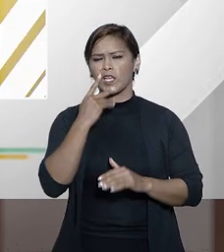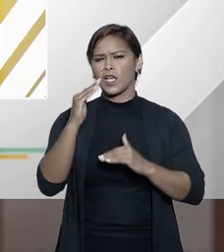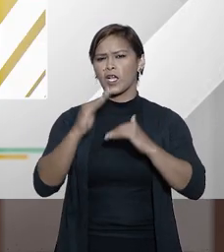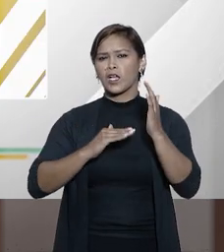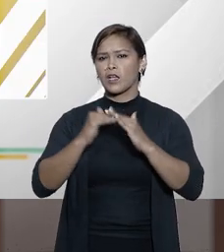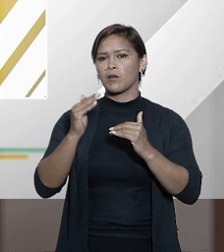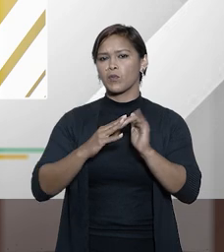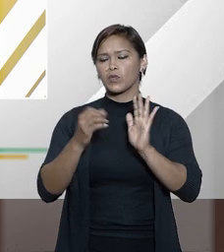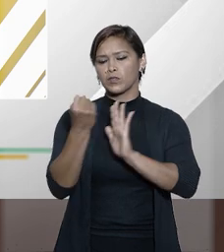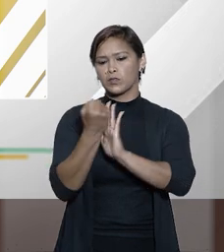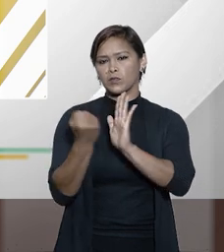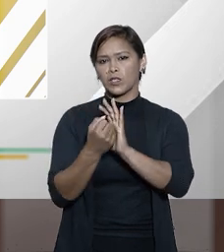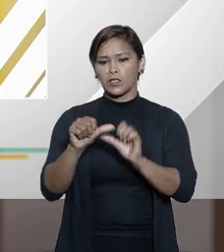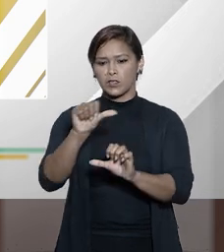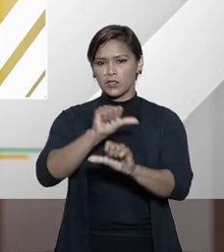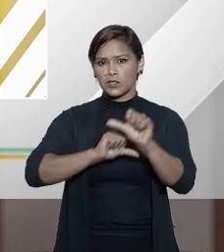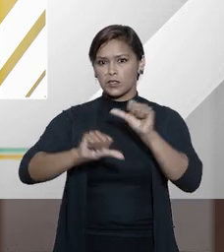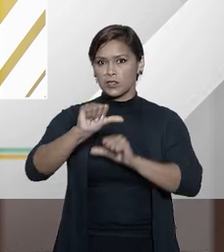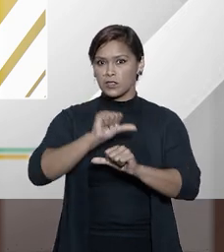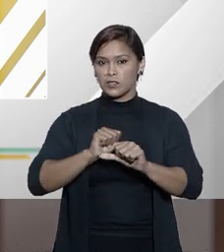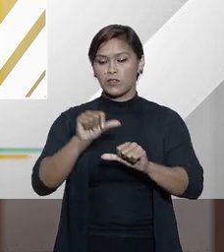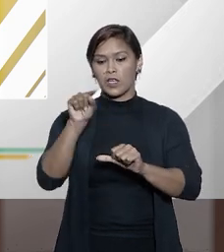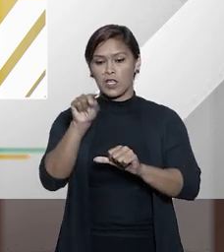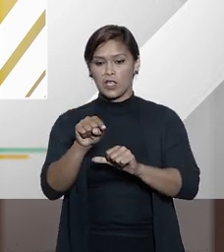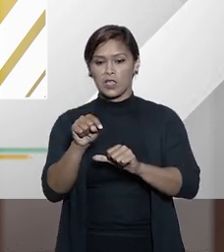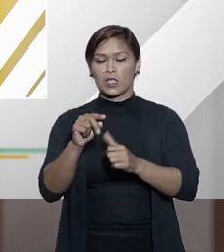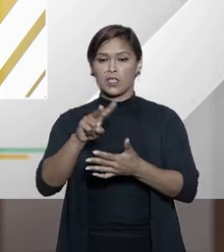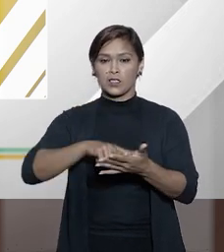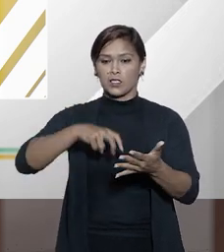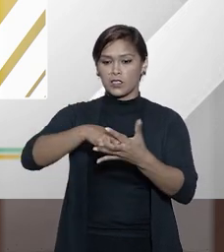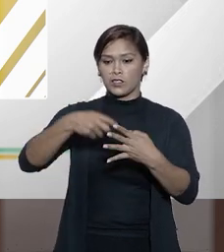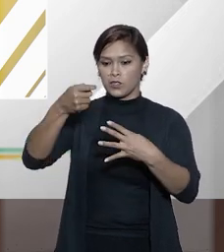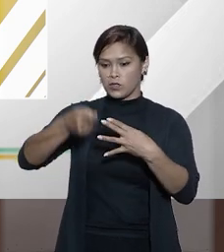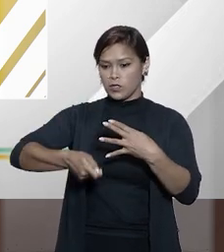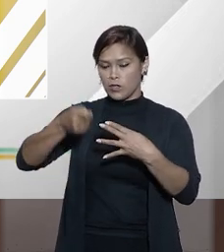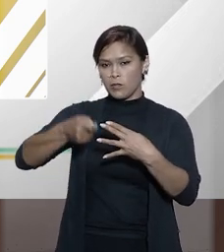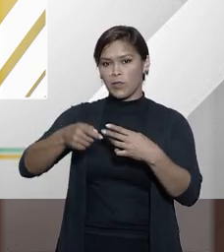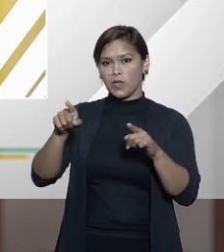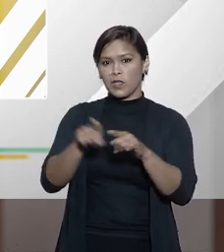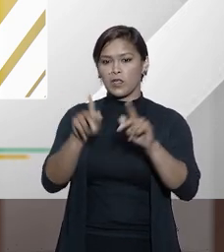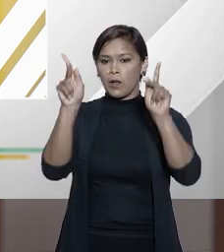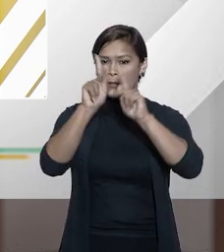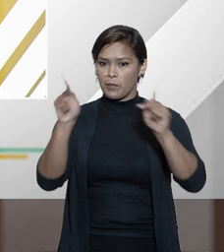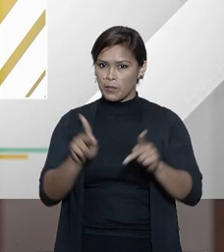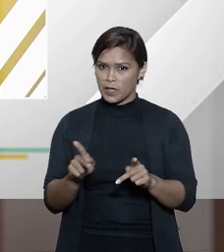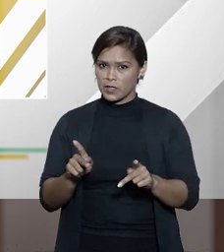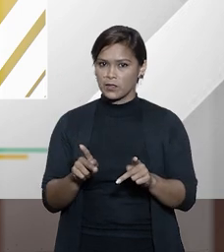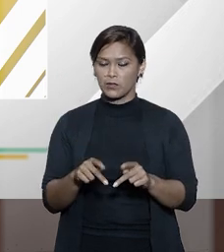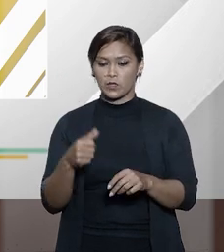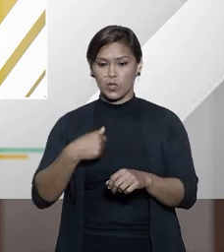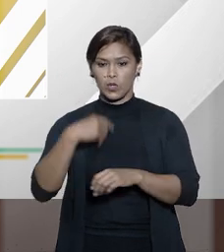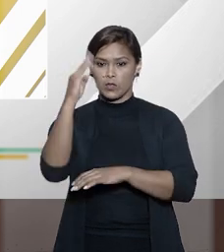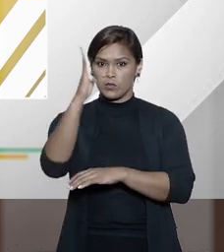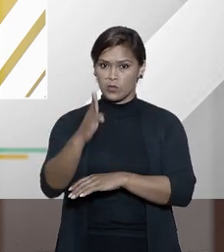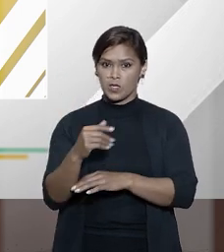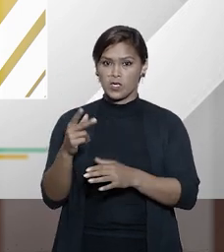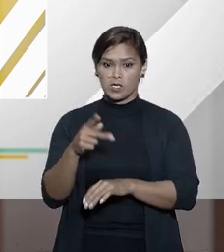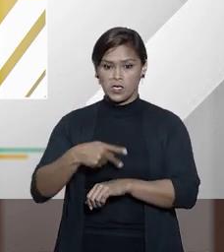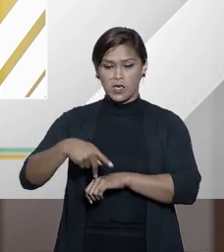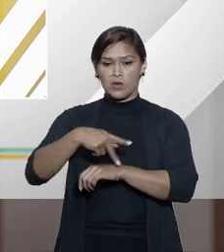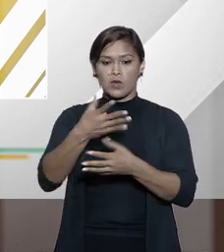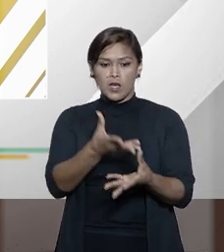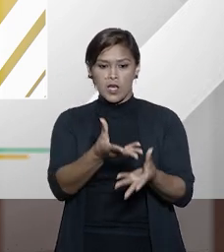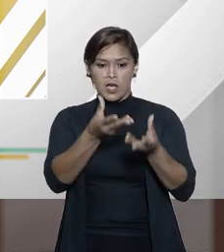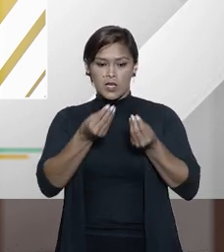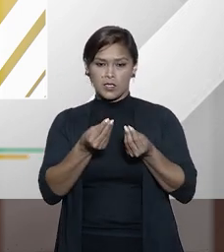compete a homologação das transferências tanto na execução penal dos casos passivos ou seja quando o Brasil é o estado